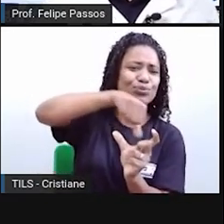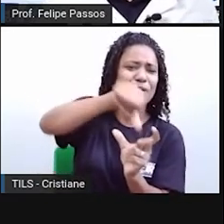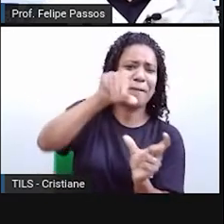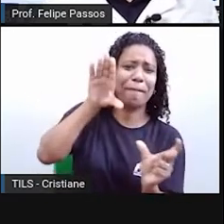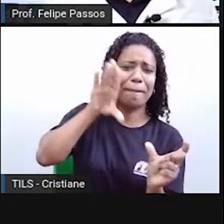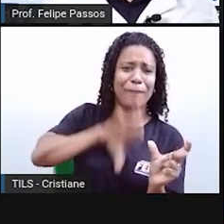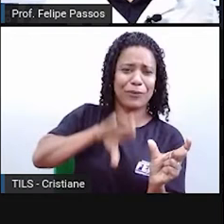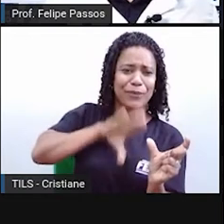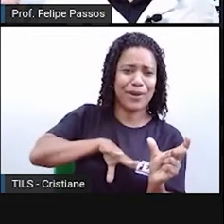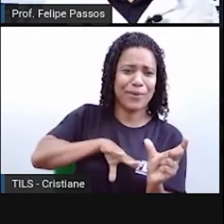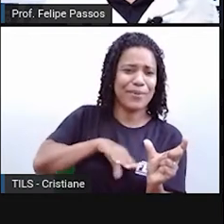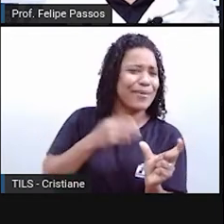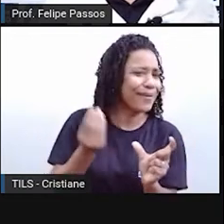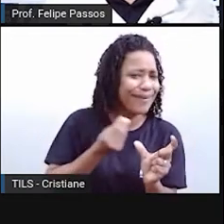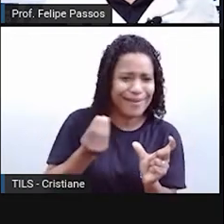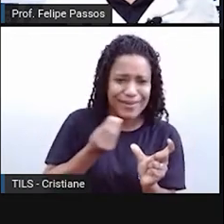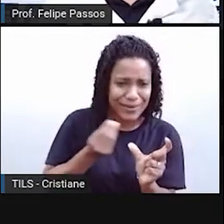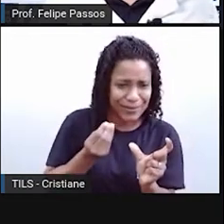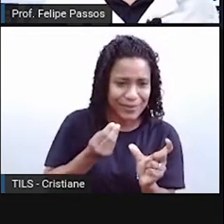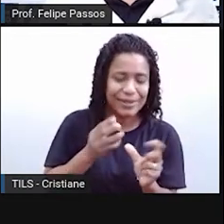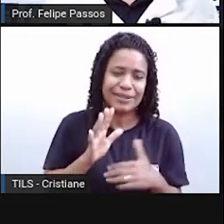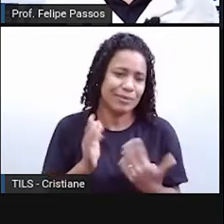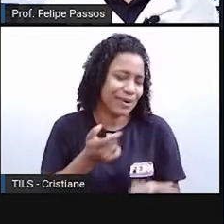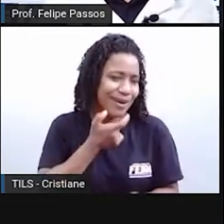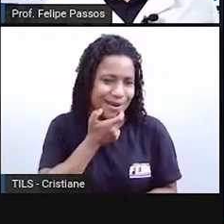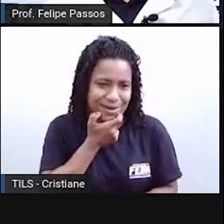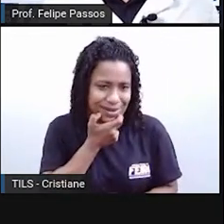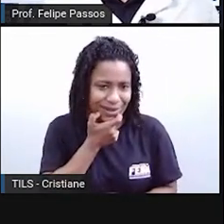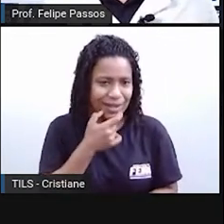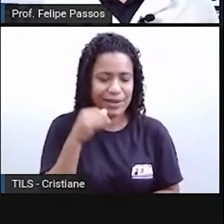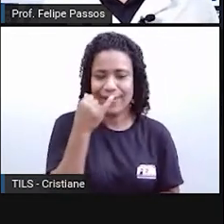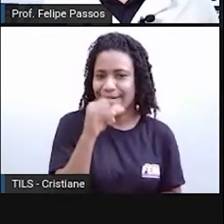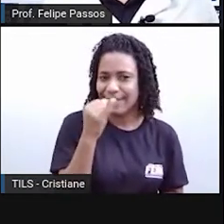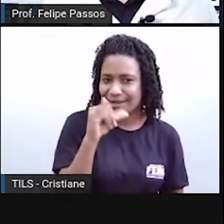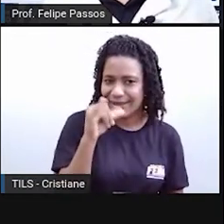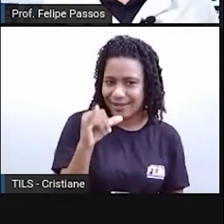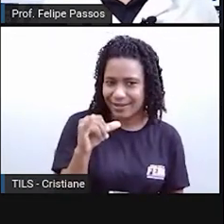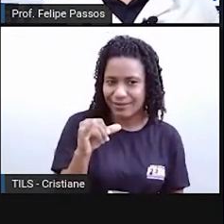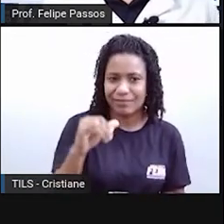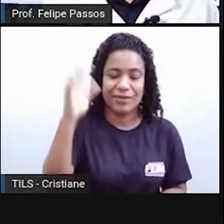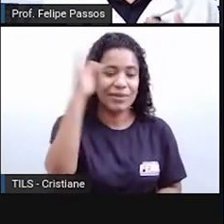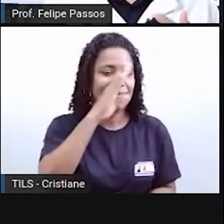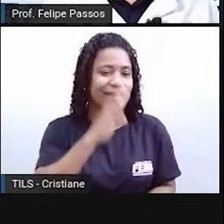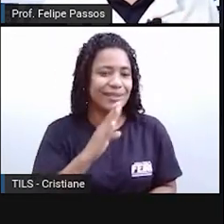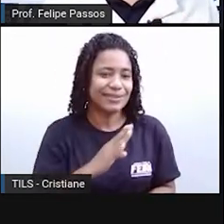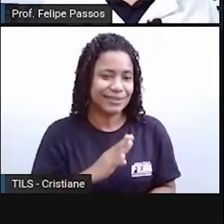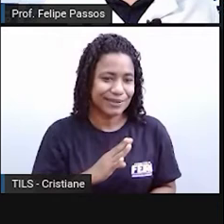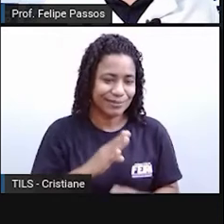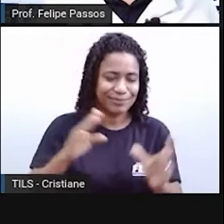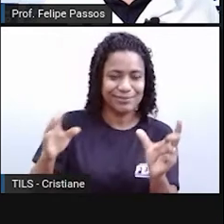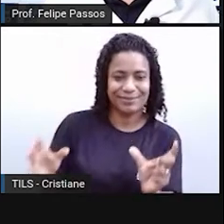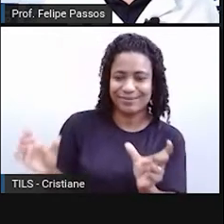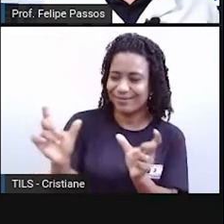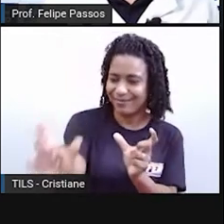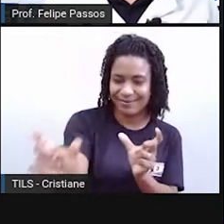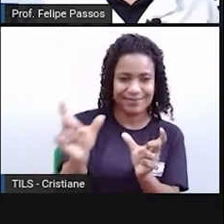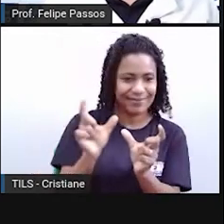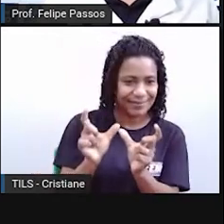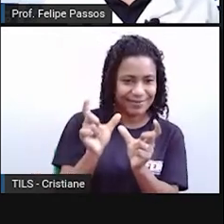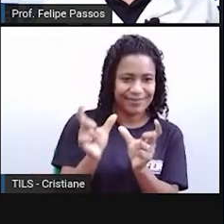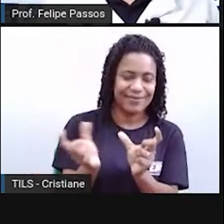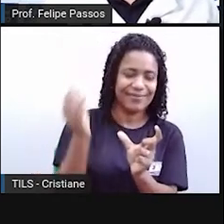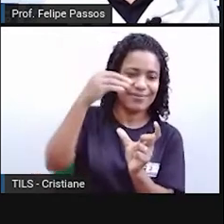um termo, sei lá, do inglês, do italiano, e aqui no Brasil ela sofre uma modificação para se